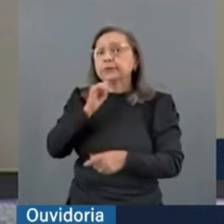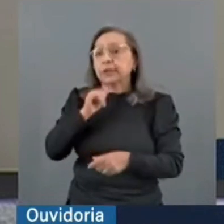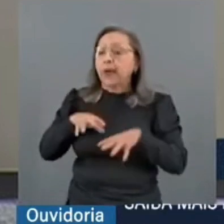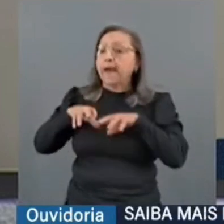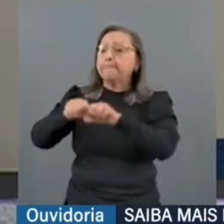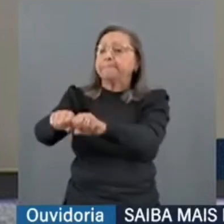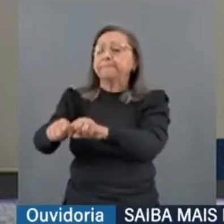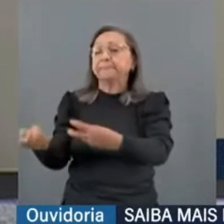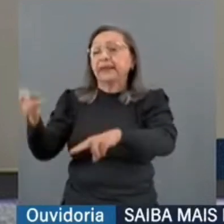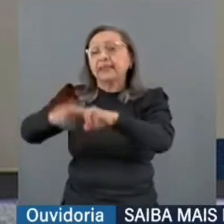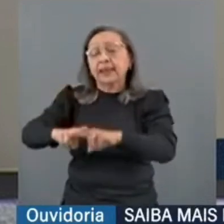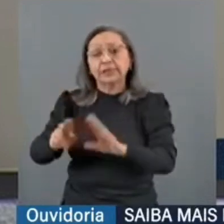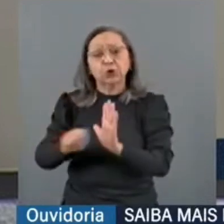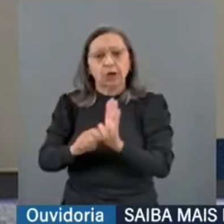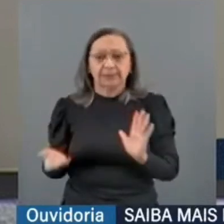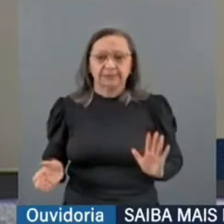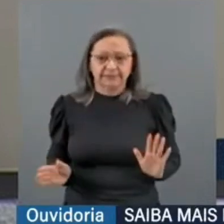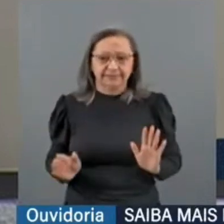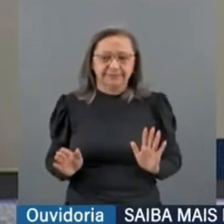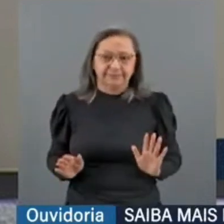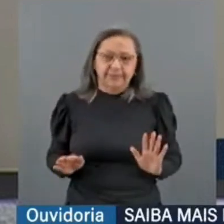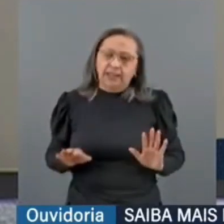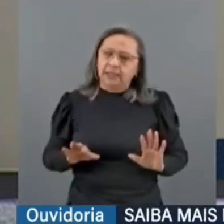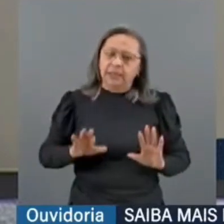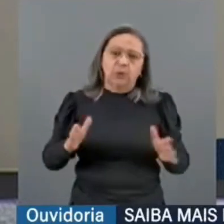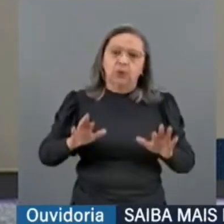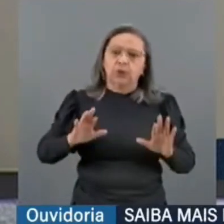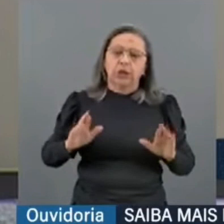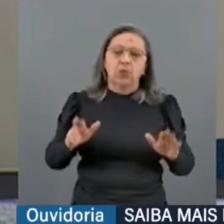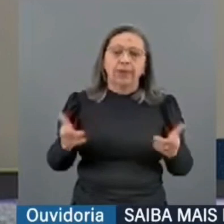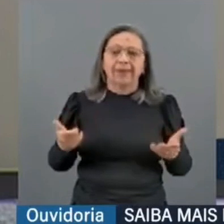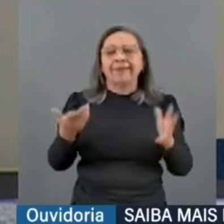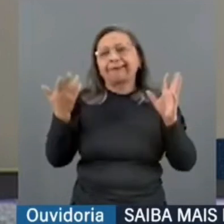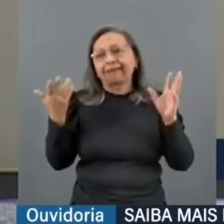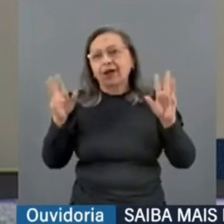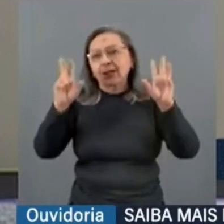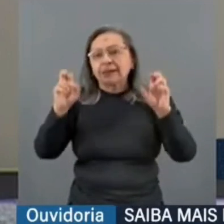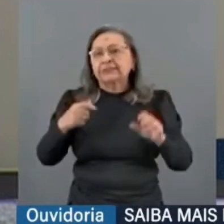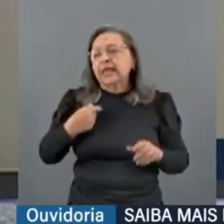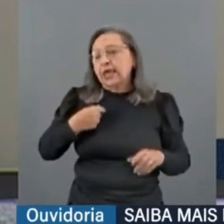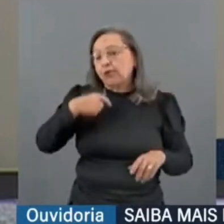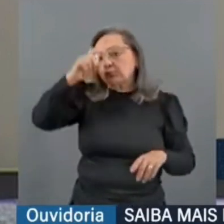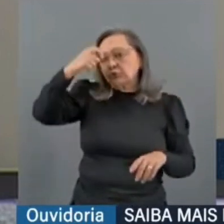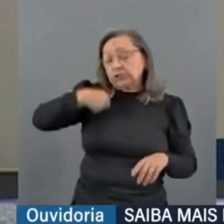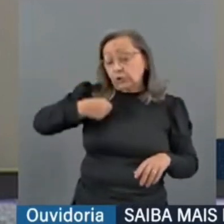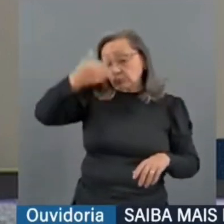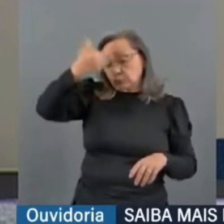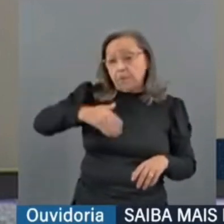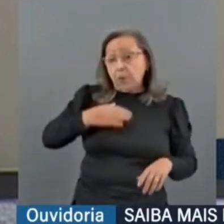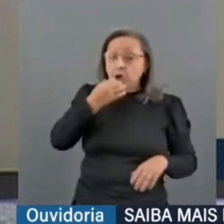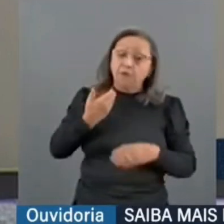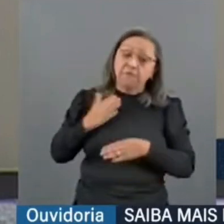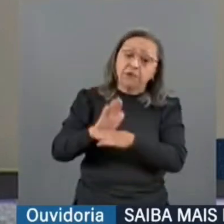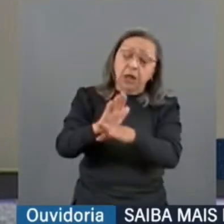apreensão de drogas. Então, não é uma questão de ser favorável ou não ao